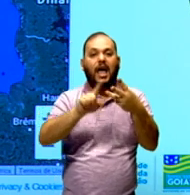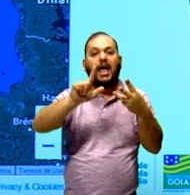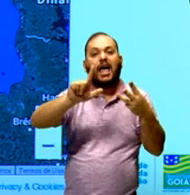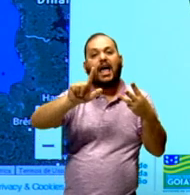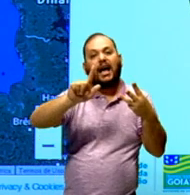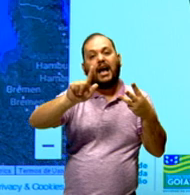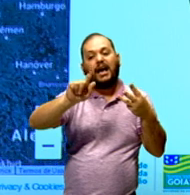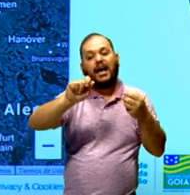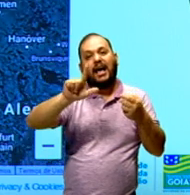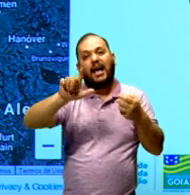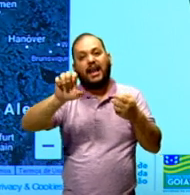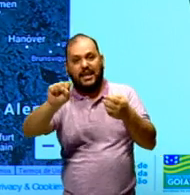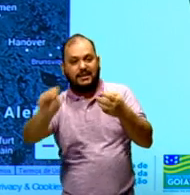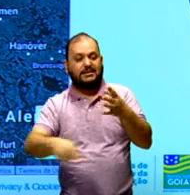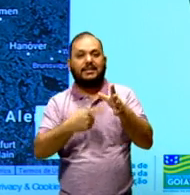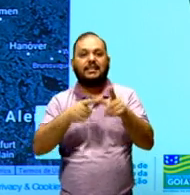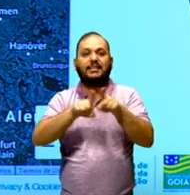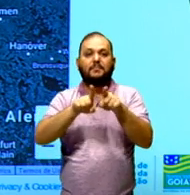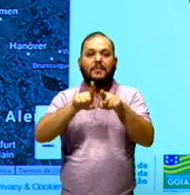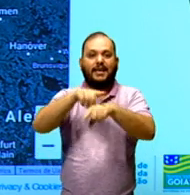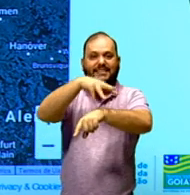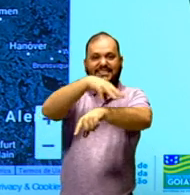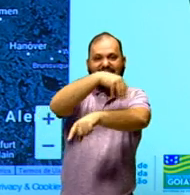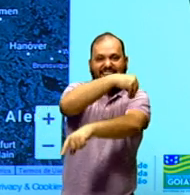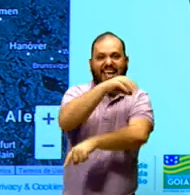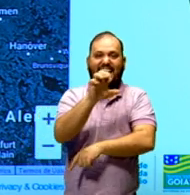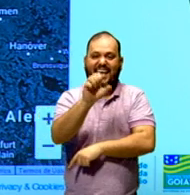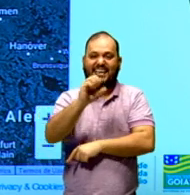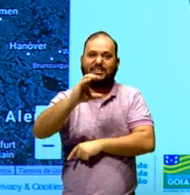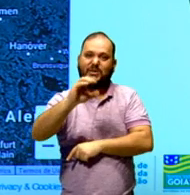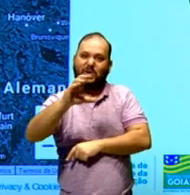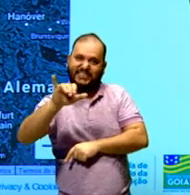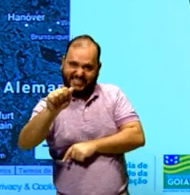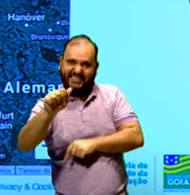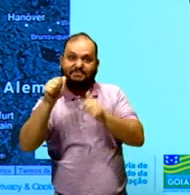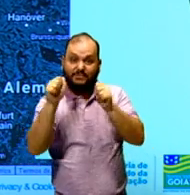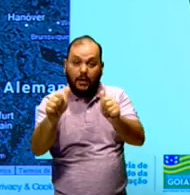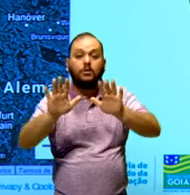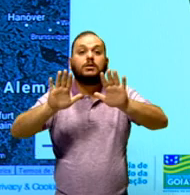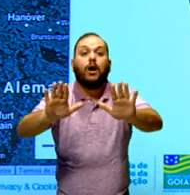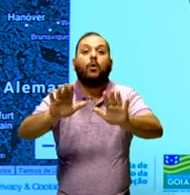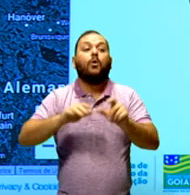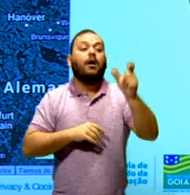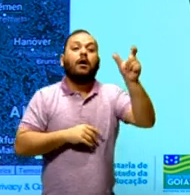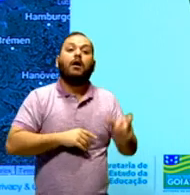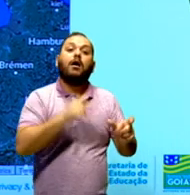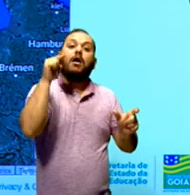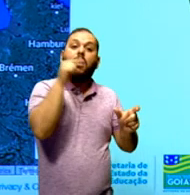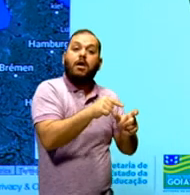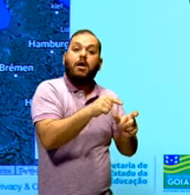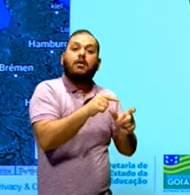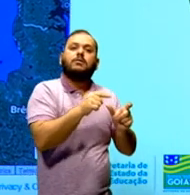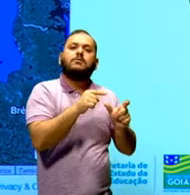Escócia. Então, quando a gente se refere a britânico, o Primeiro Ministro britânico, nós estamos falando das pessoas que são